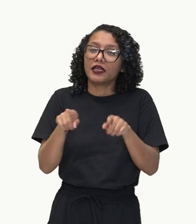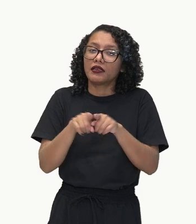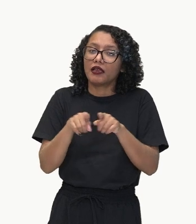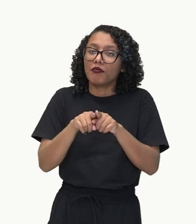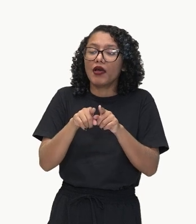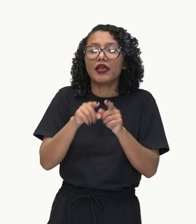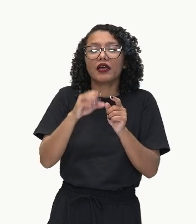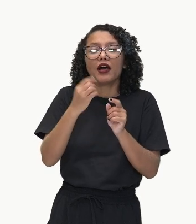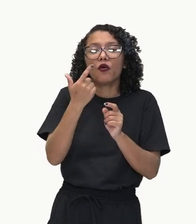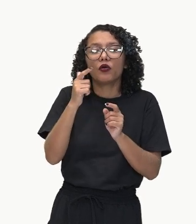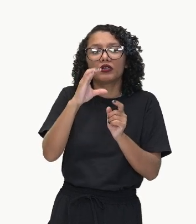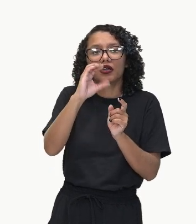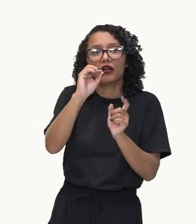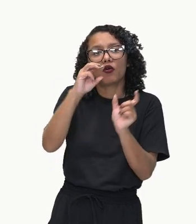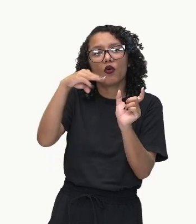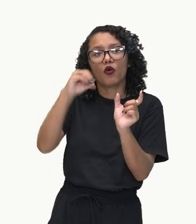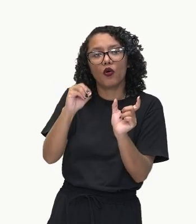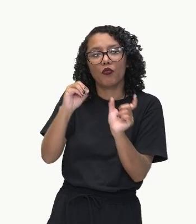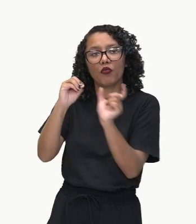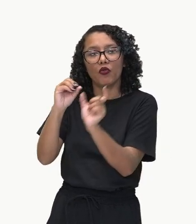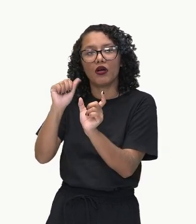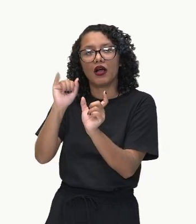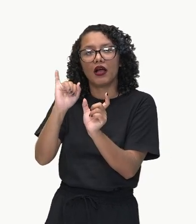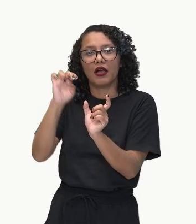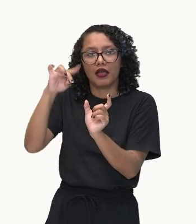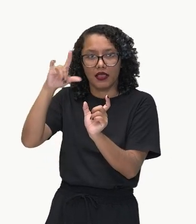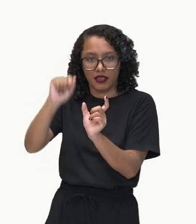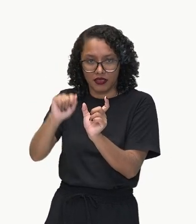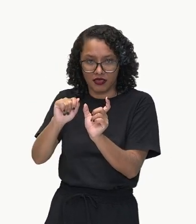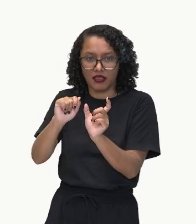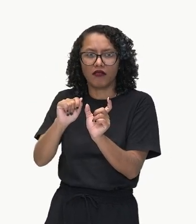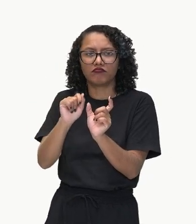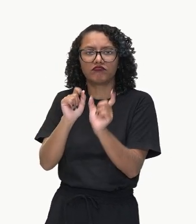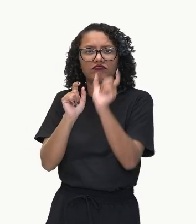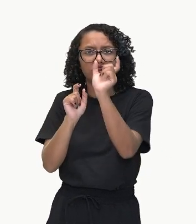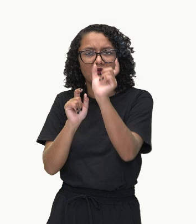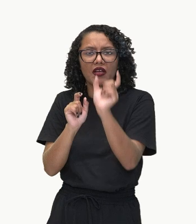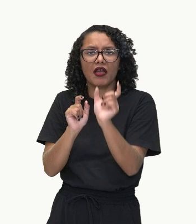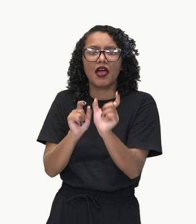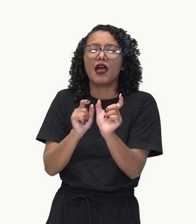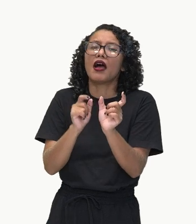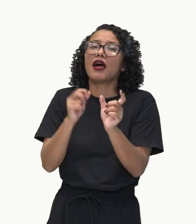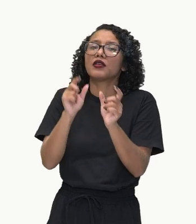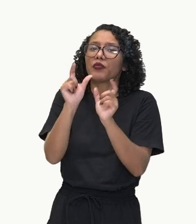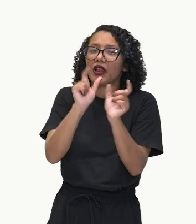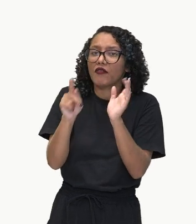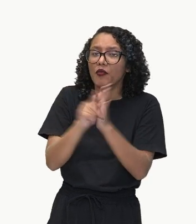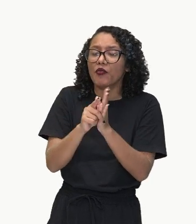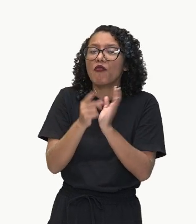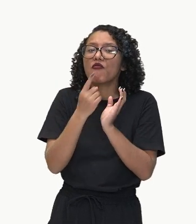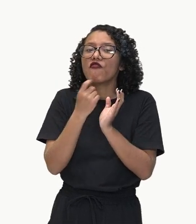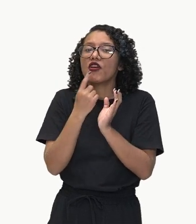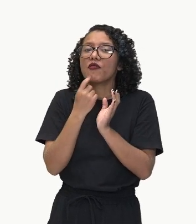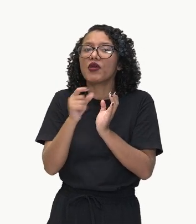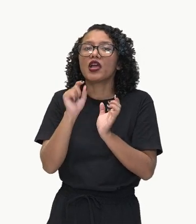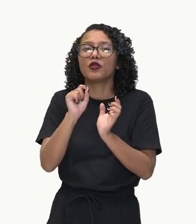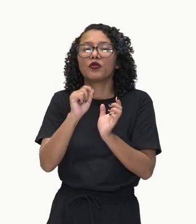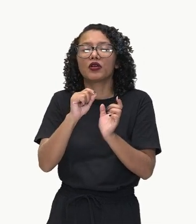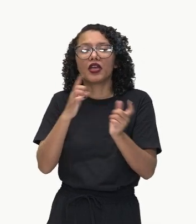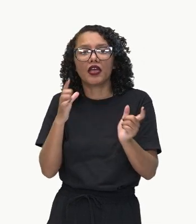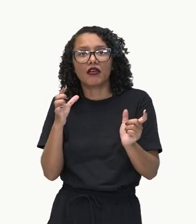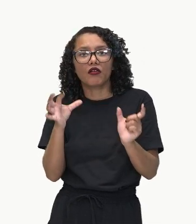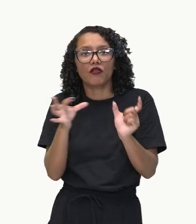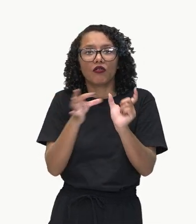aí que temos conjunções que vão trazer... É... Vão trazer ali ideias de adição, de